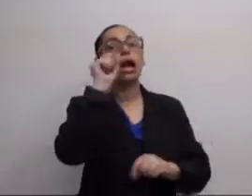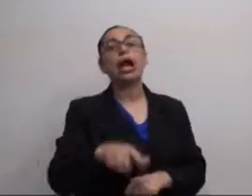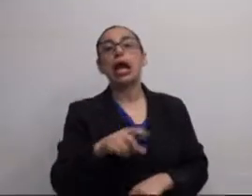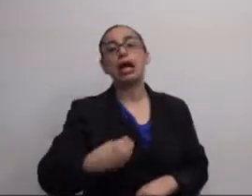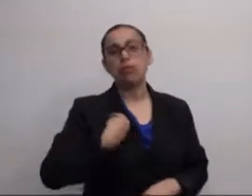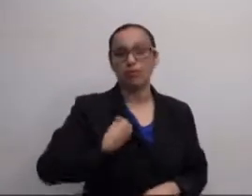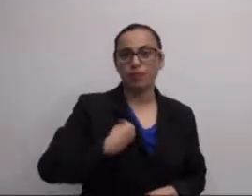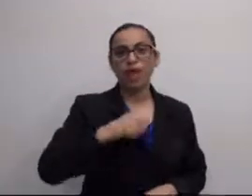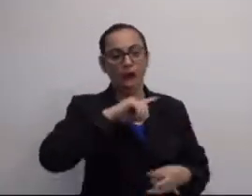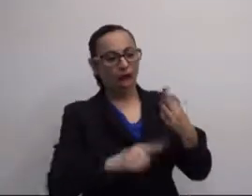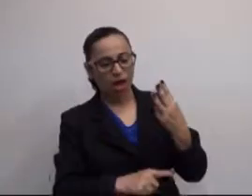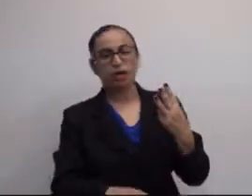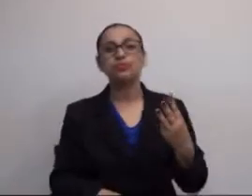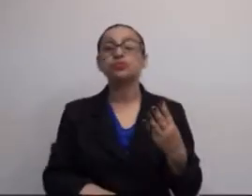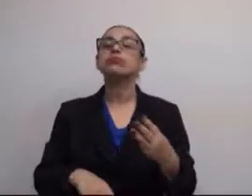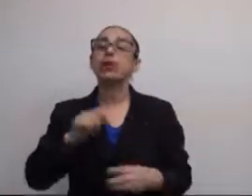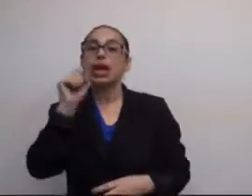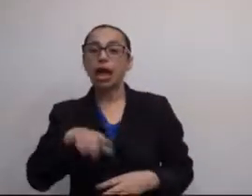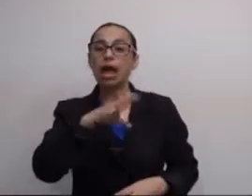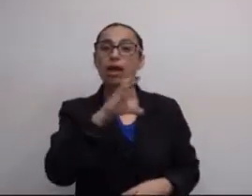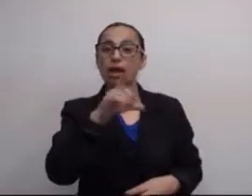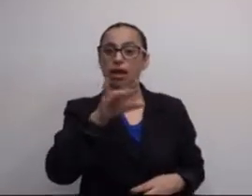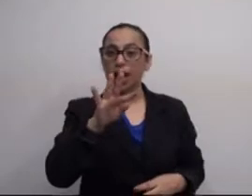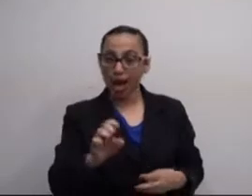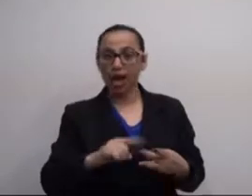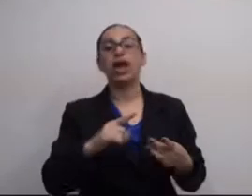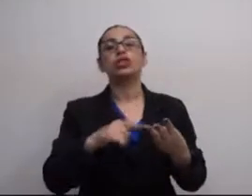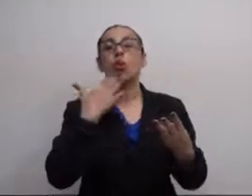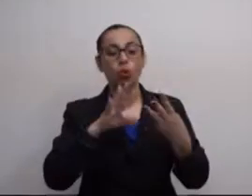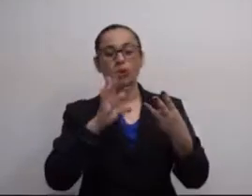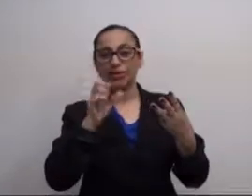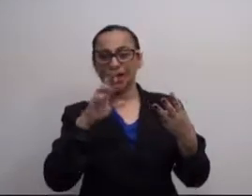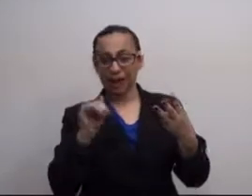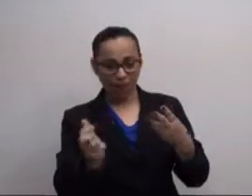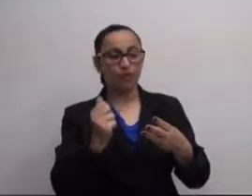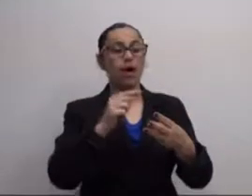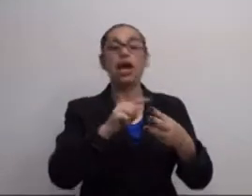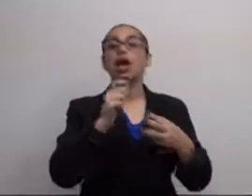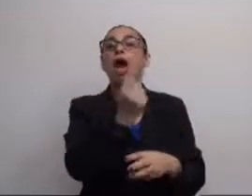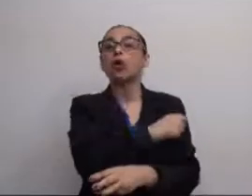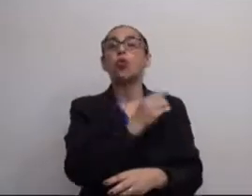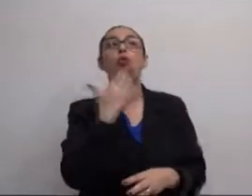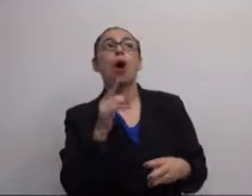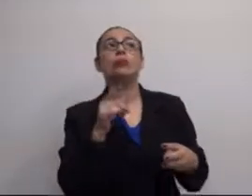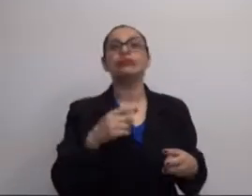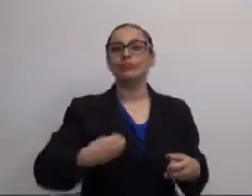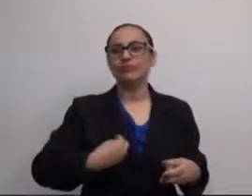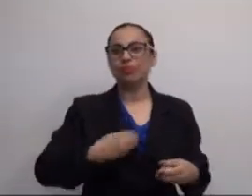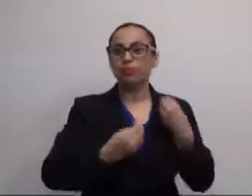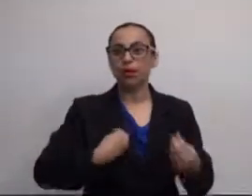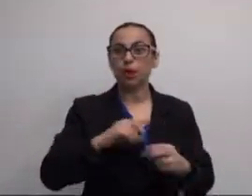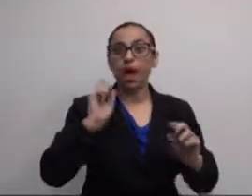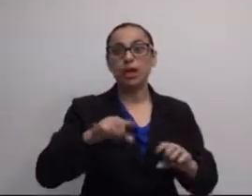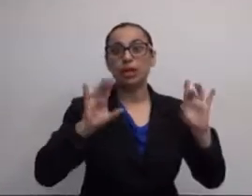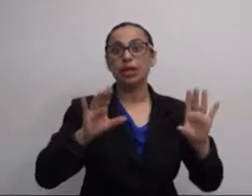essa ficção exista, antes de se nomear ou de se saber quais serão esses três elementos, quem vai ser o cliente, qual vai ser a tarefa e